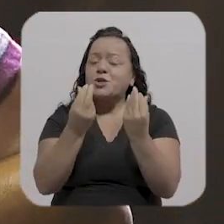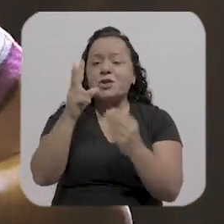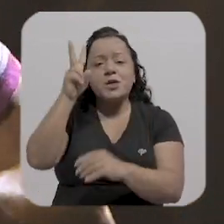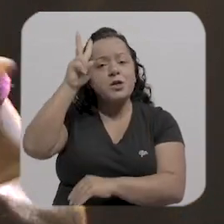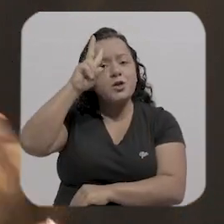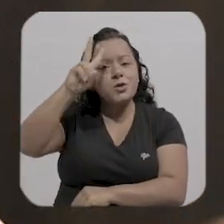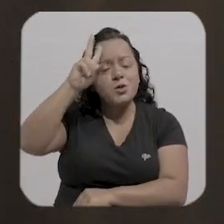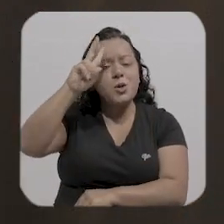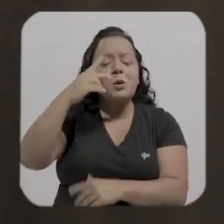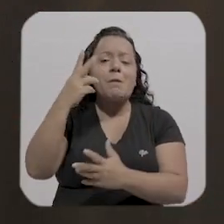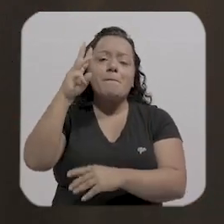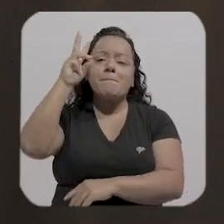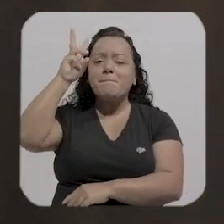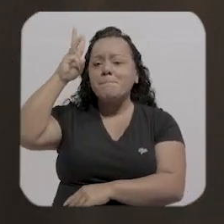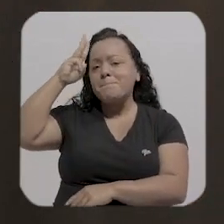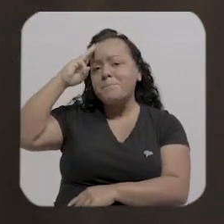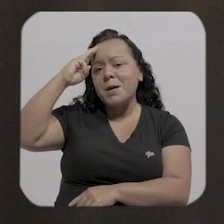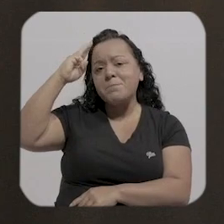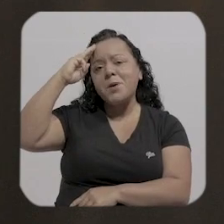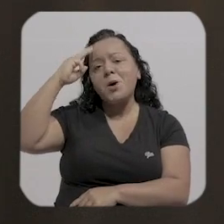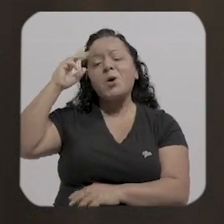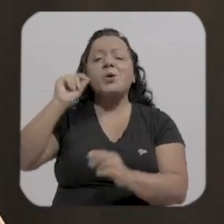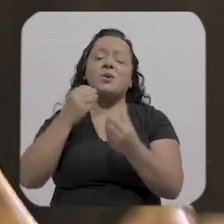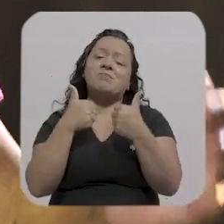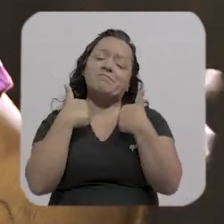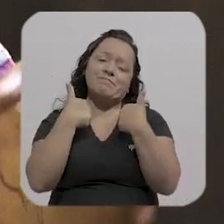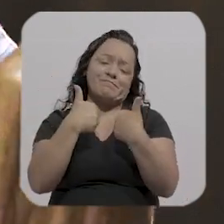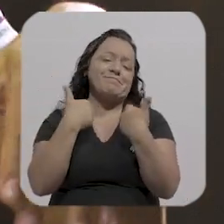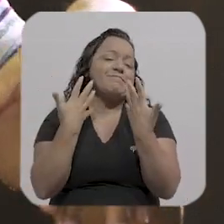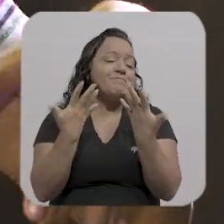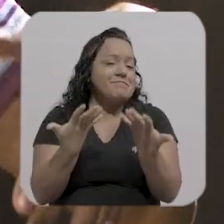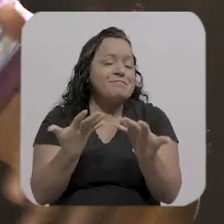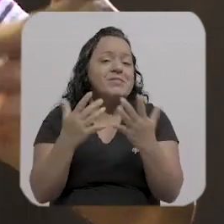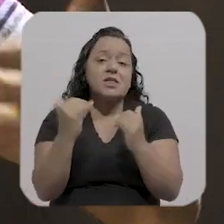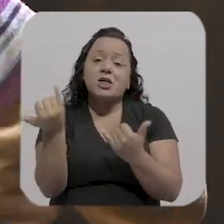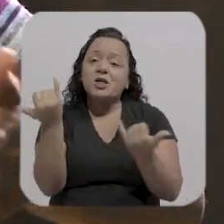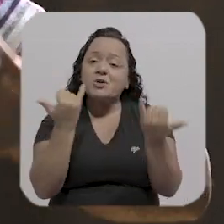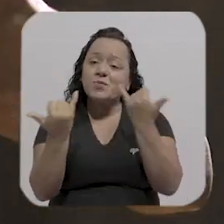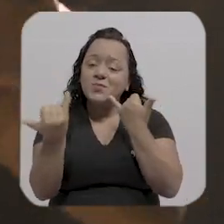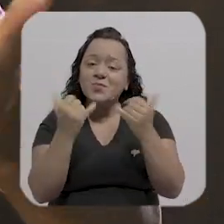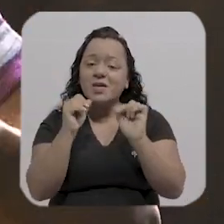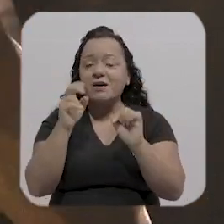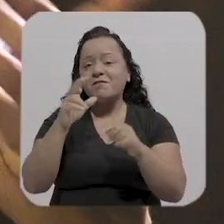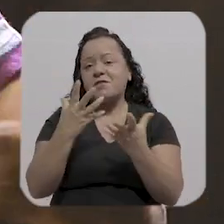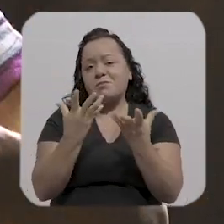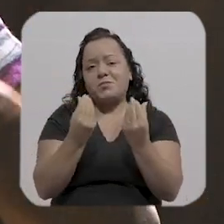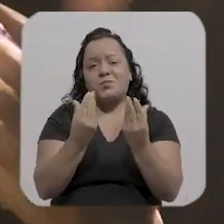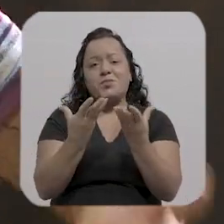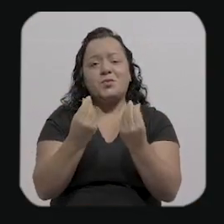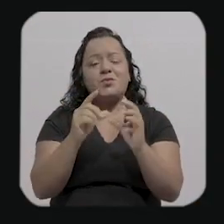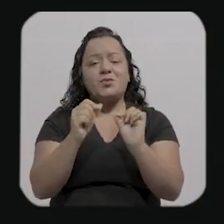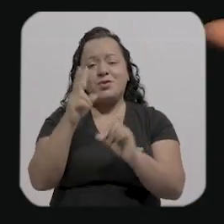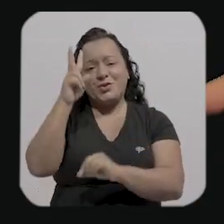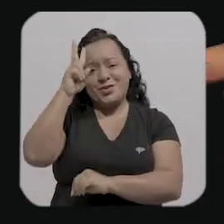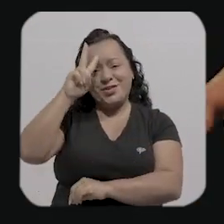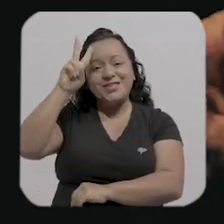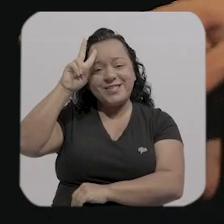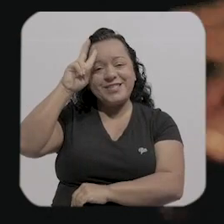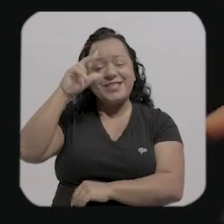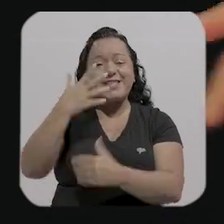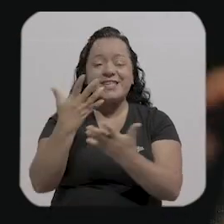das histórias que eles contavam, que o Bubu tem as coisas, de desmentir os livros